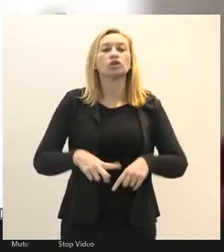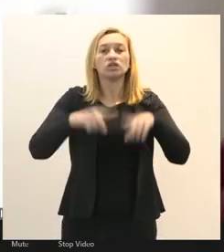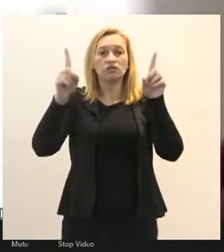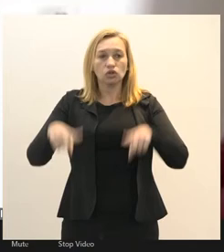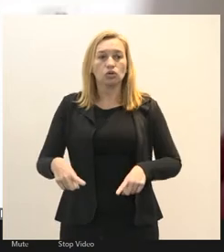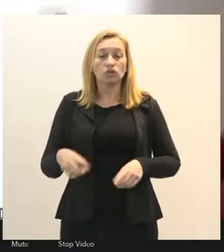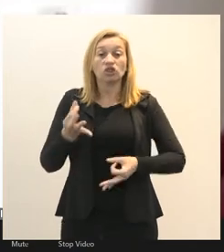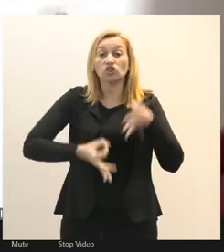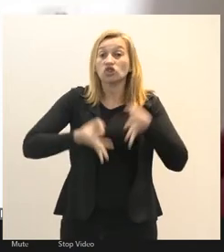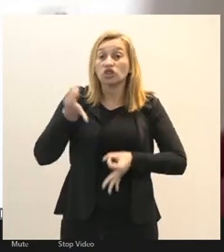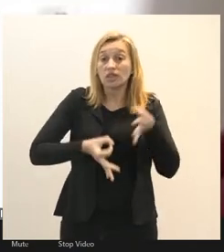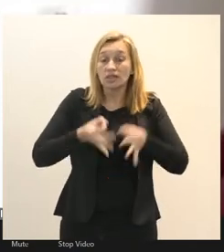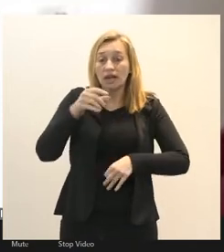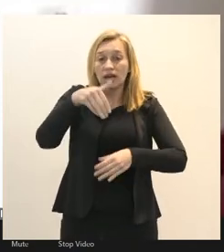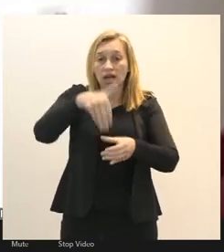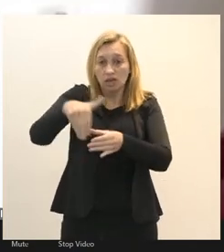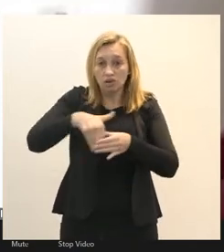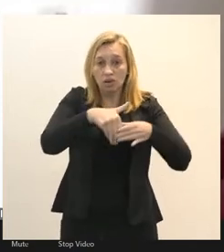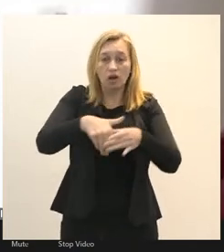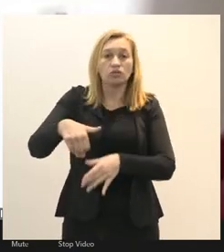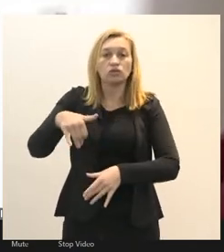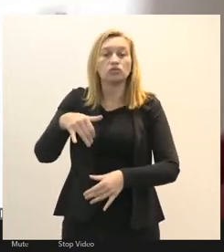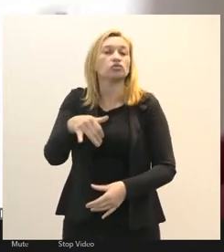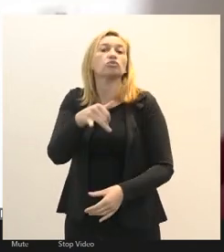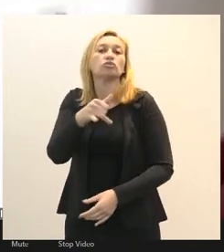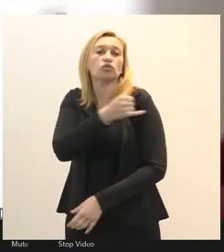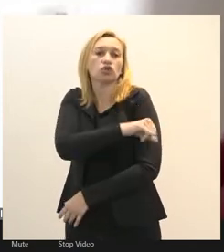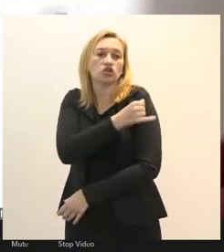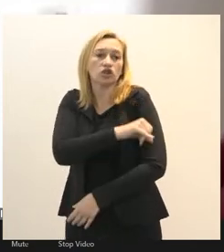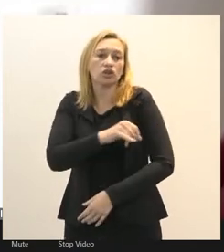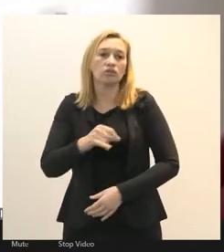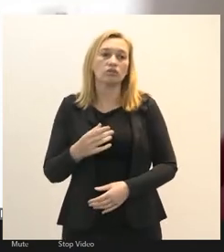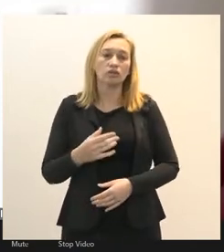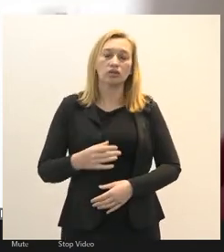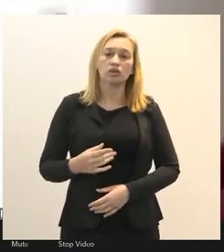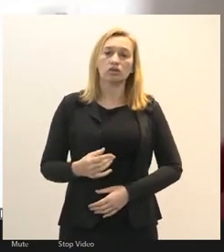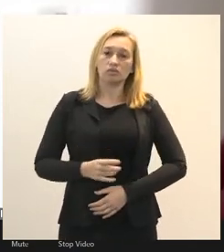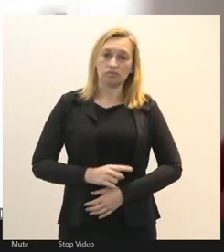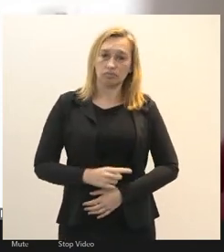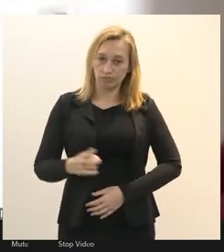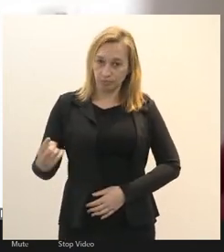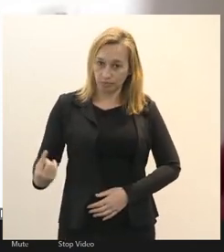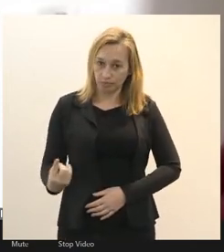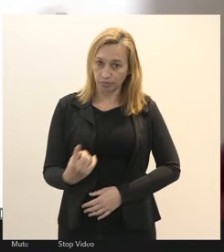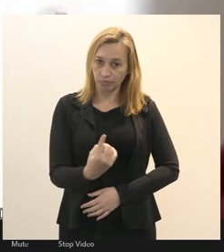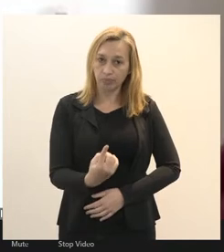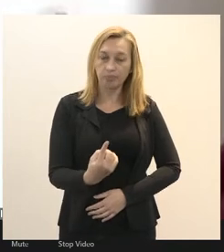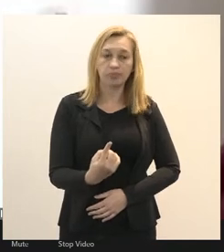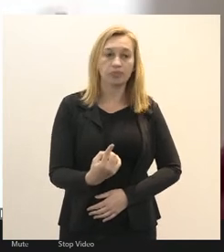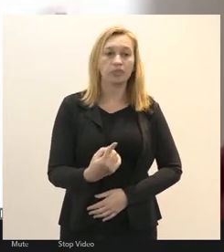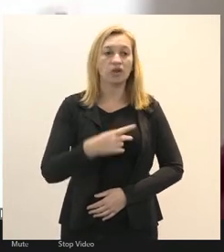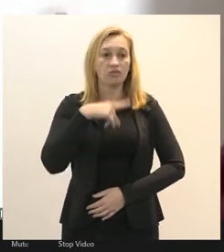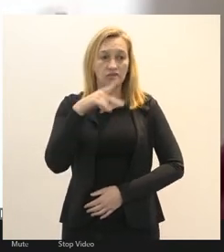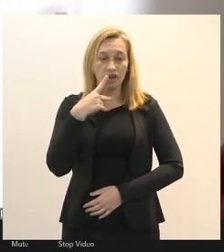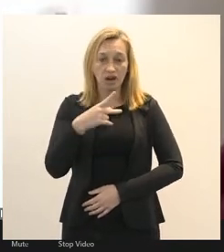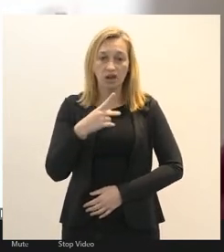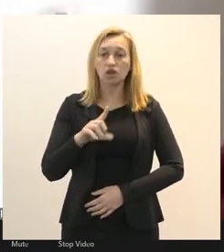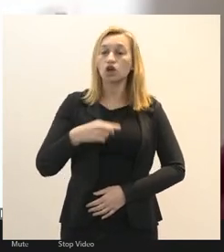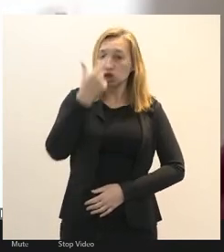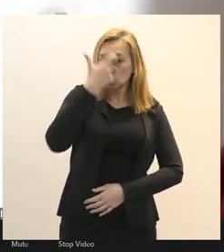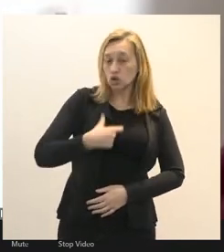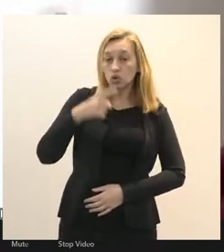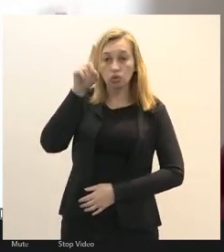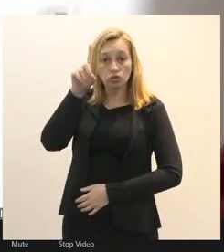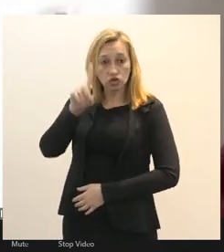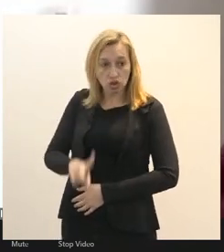Rio de Janeiro e solicitei esse espaço para fazer a intervenção sou também diretor do CISERJUSF sou membro da